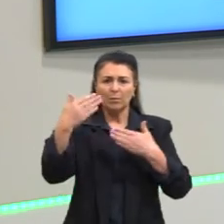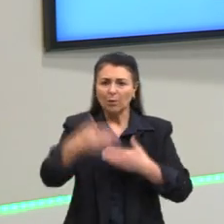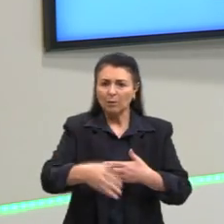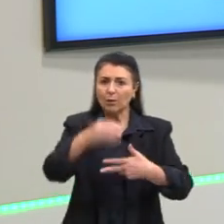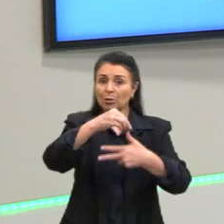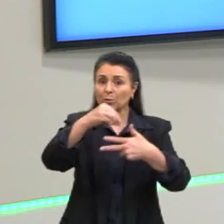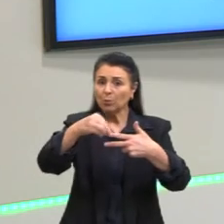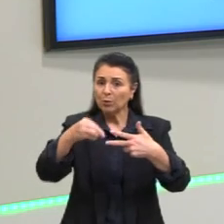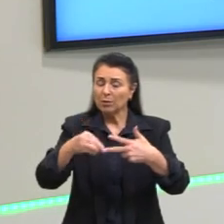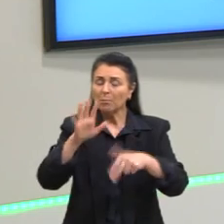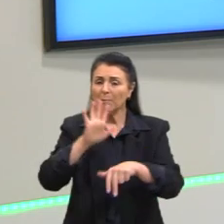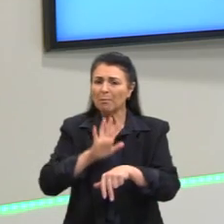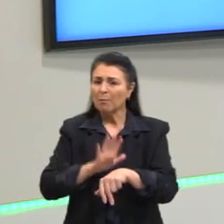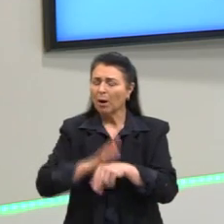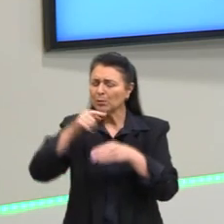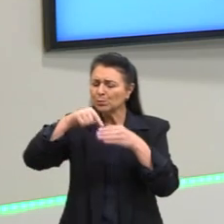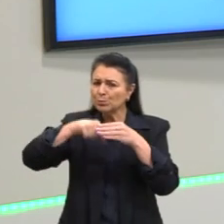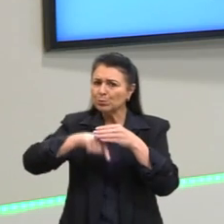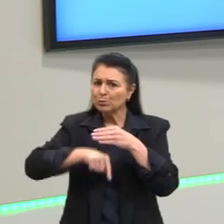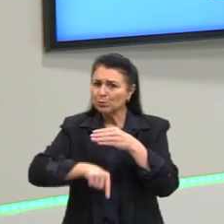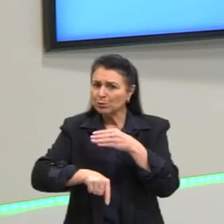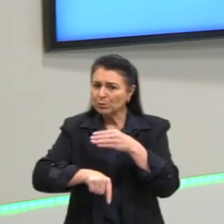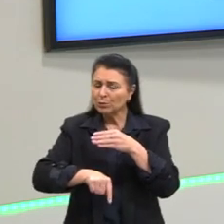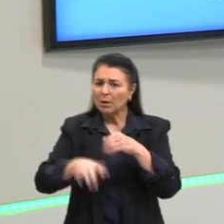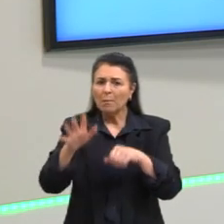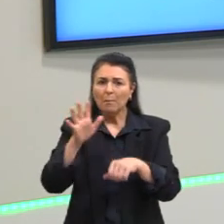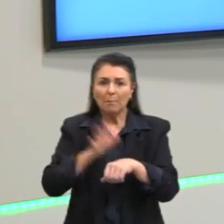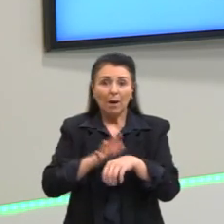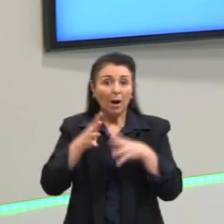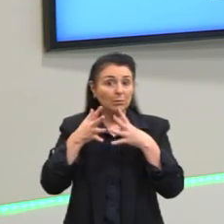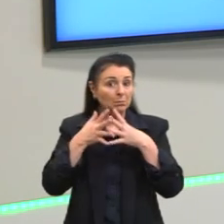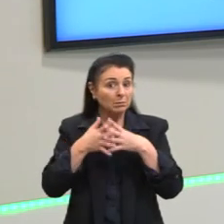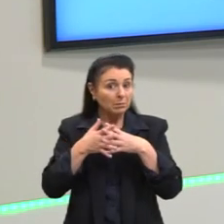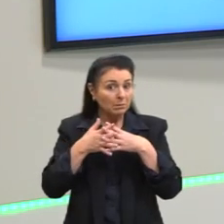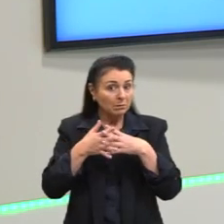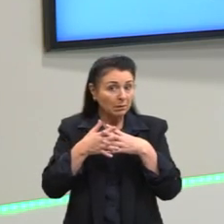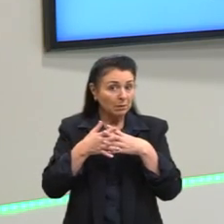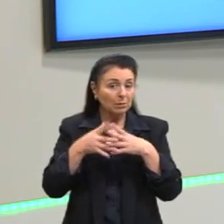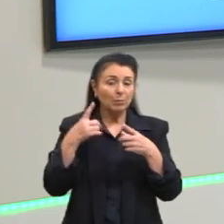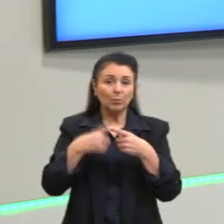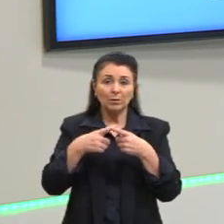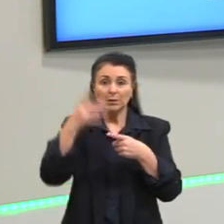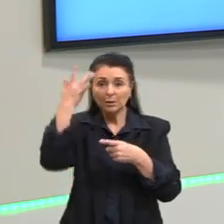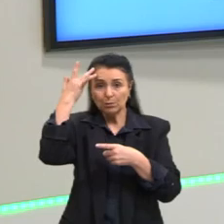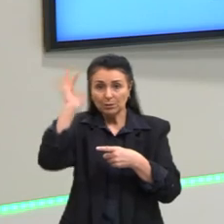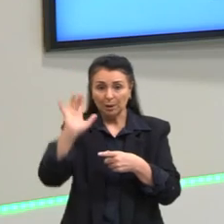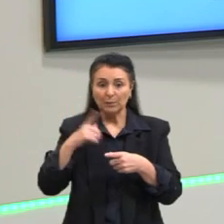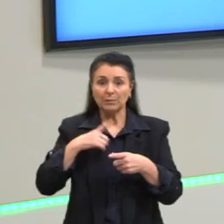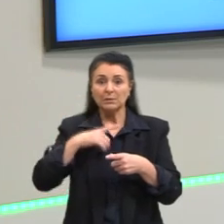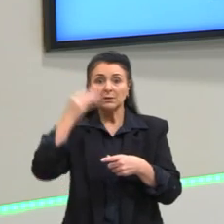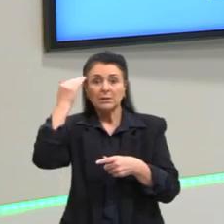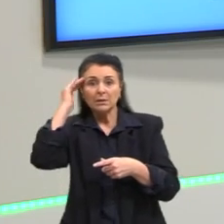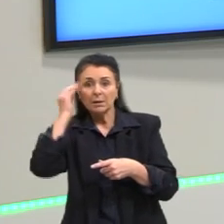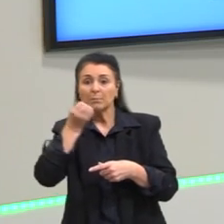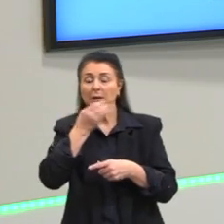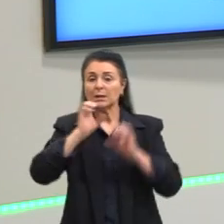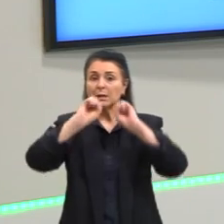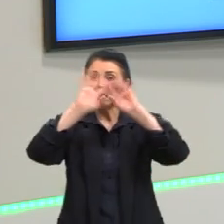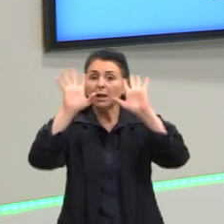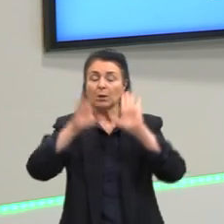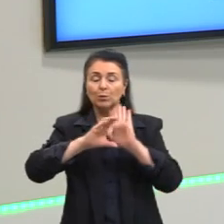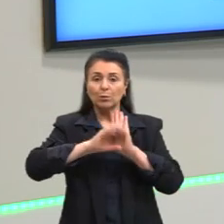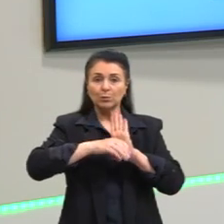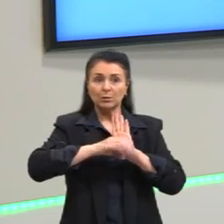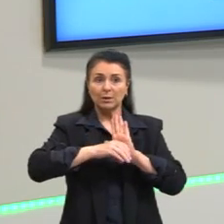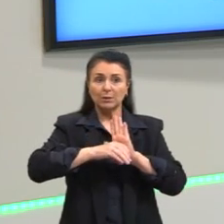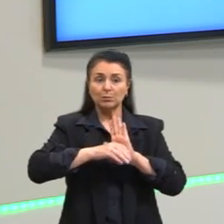muitas vezes, ele tem um certo receio por não ter reafirmado os conceitos de uma forma integral, os conceitos